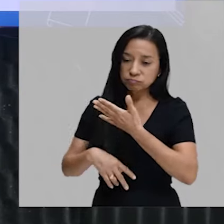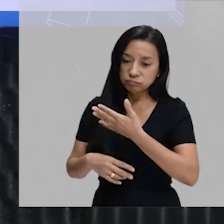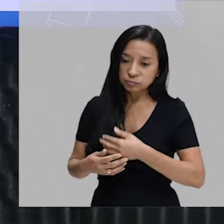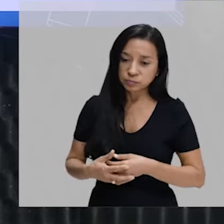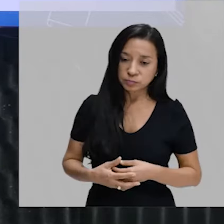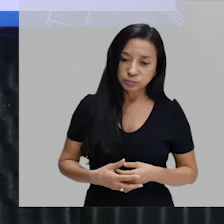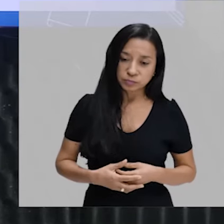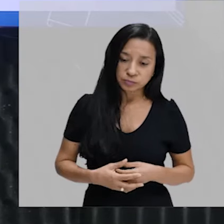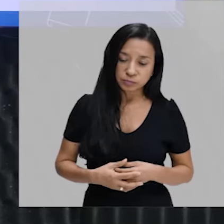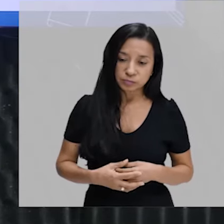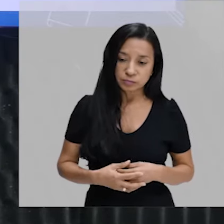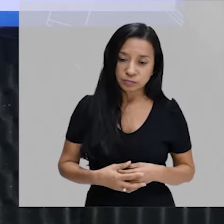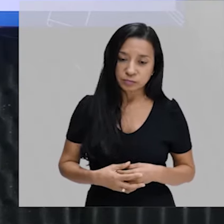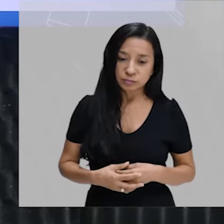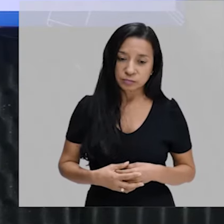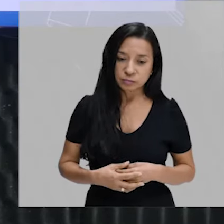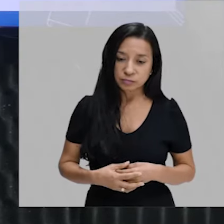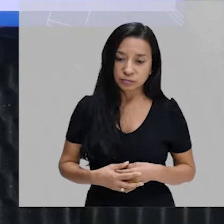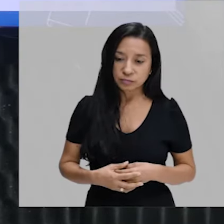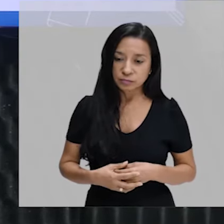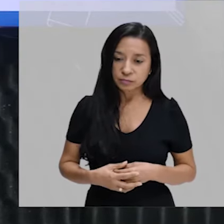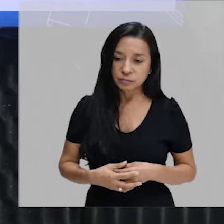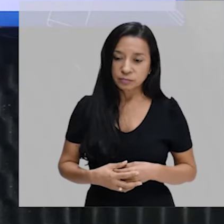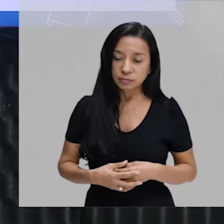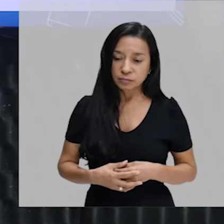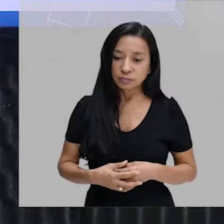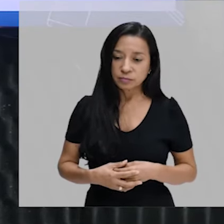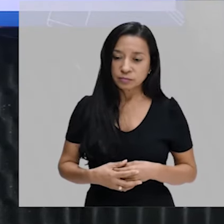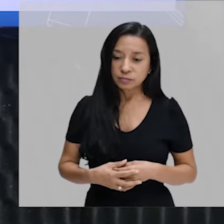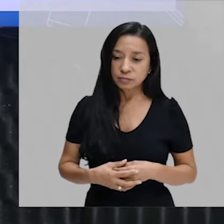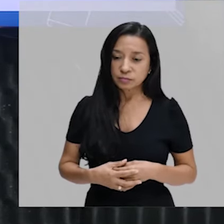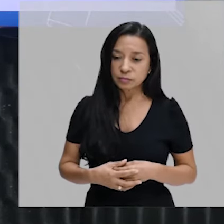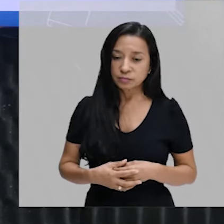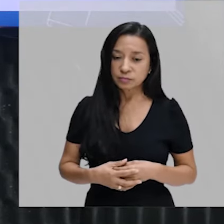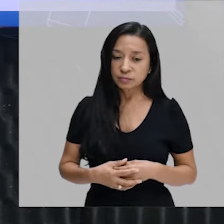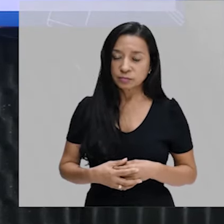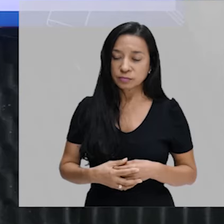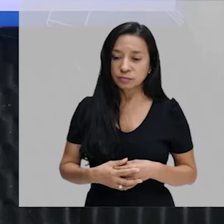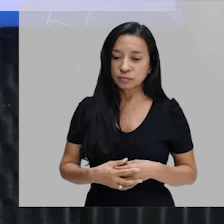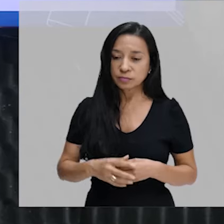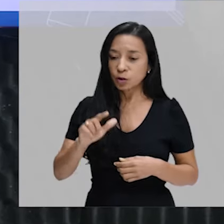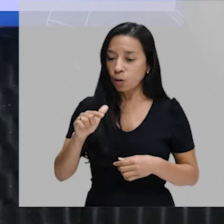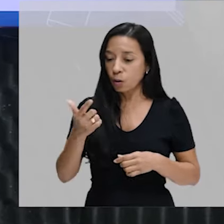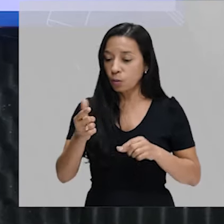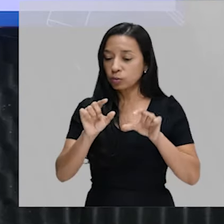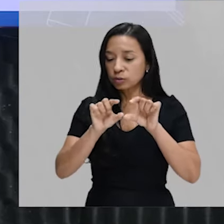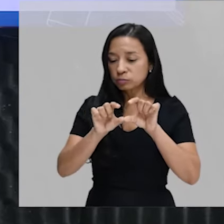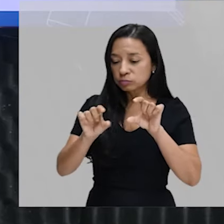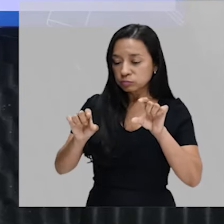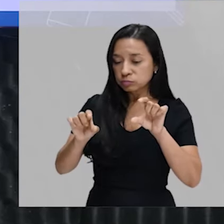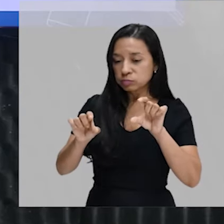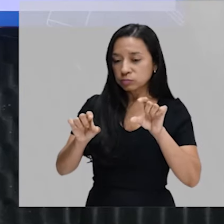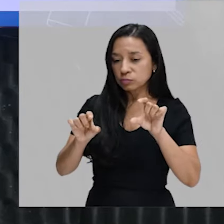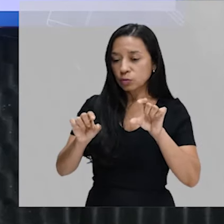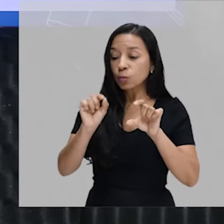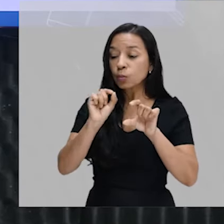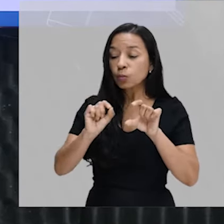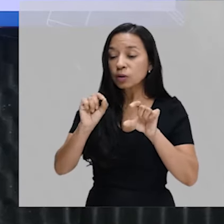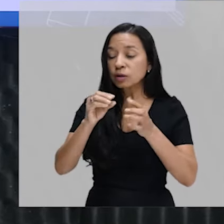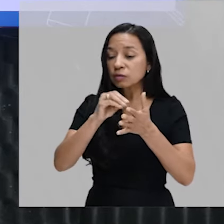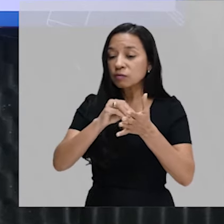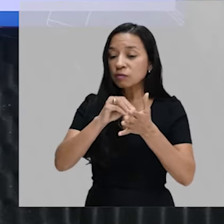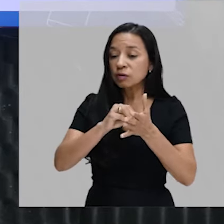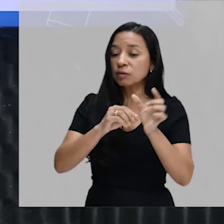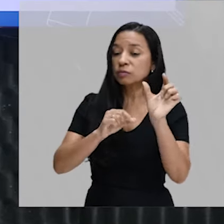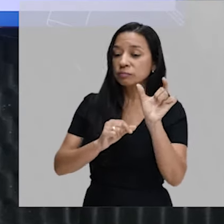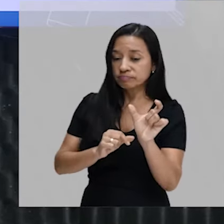célula, após o processo de digestão, forma-se... Aí ele quer saber o que se forma após o